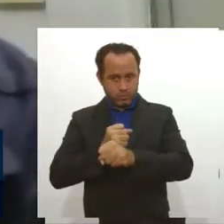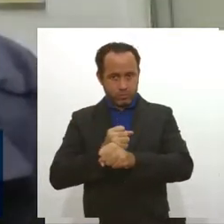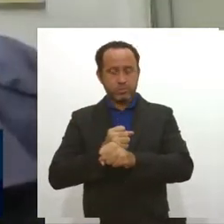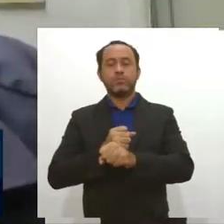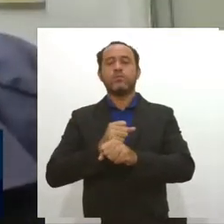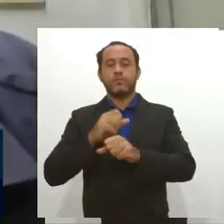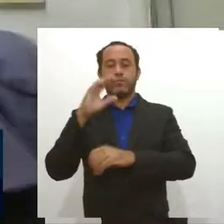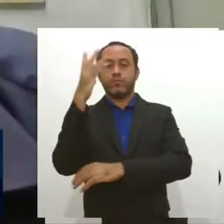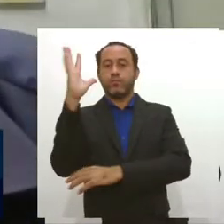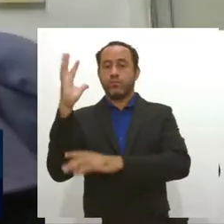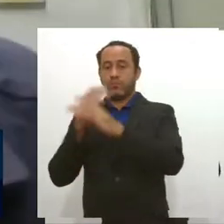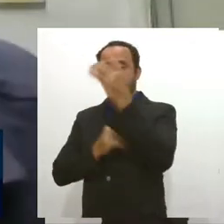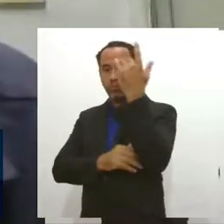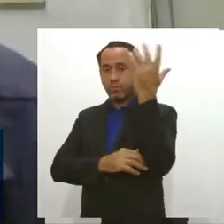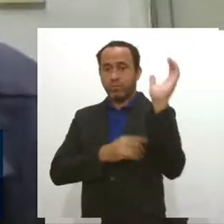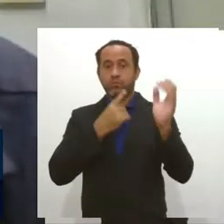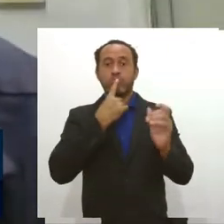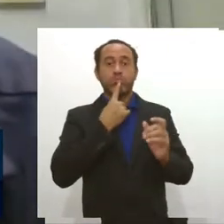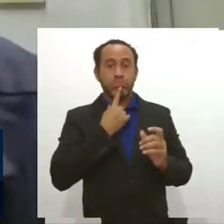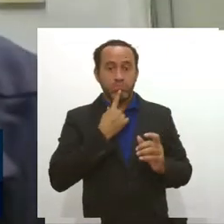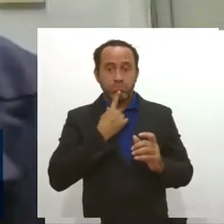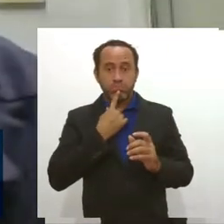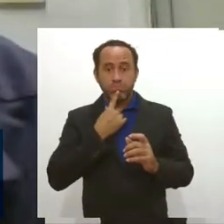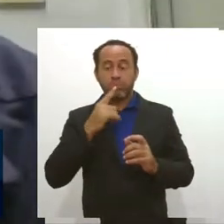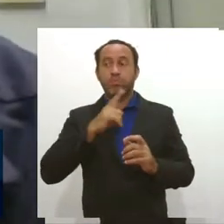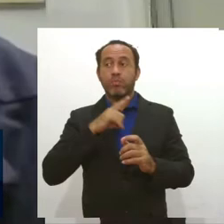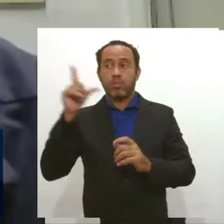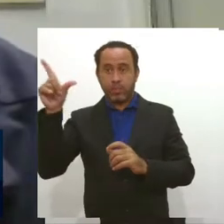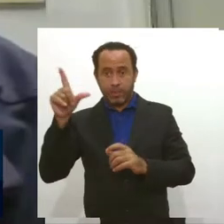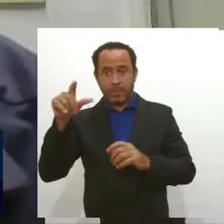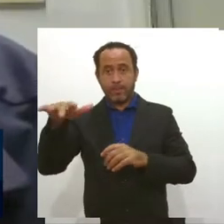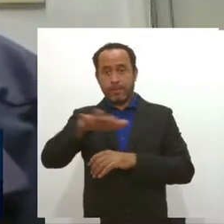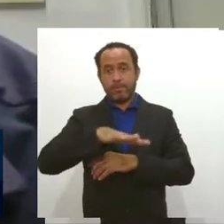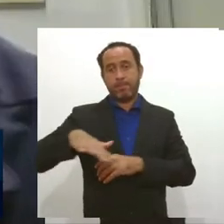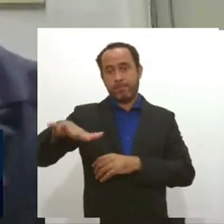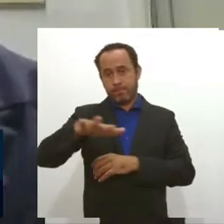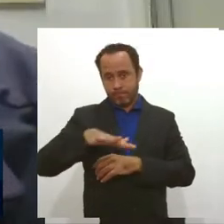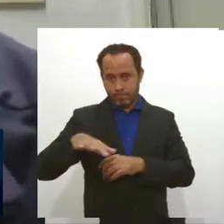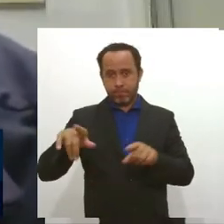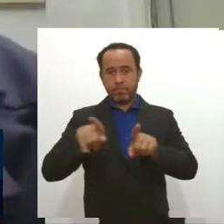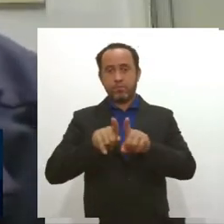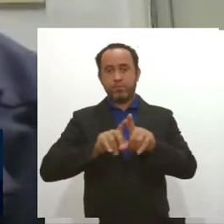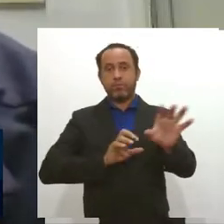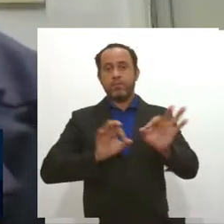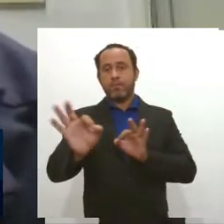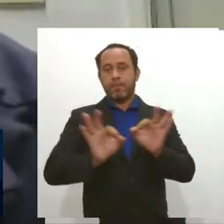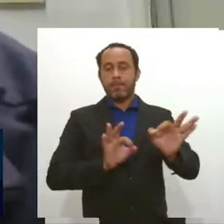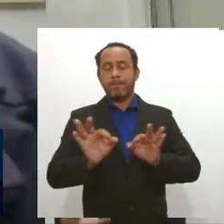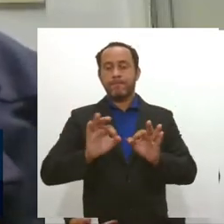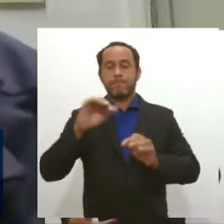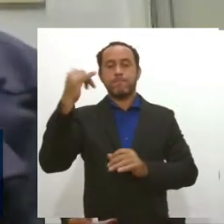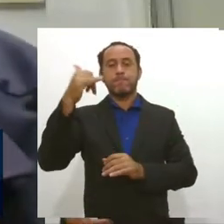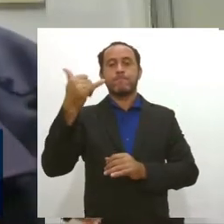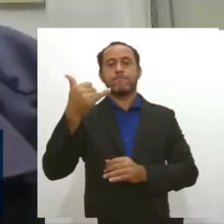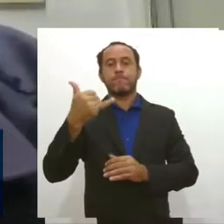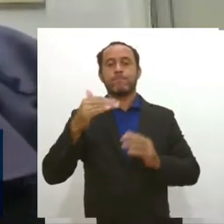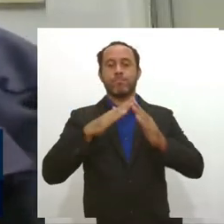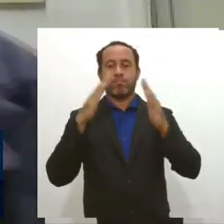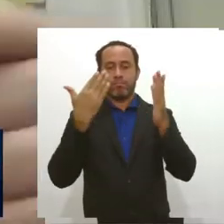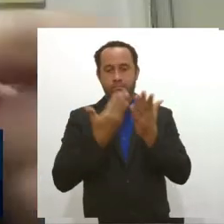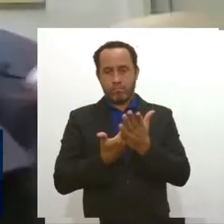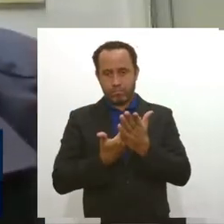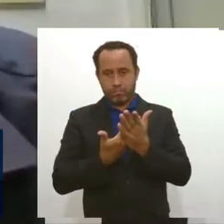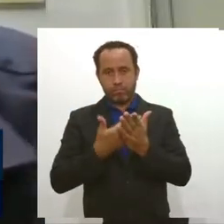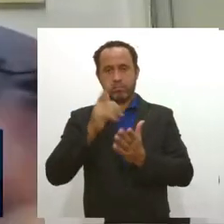João Alves Filho, conhecido como Bica dos Pintos, no bairro Colônia dos Pintos. A reestruturação do sistema elétrico do Colégio Estadual General